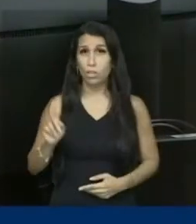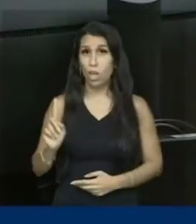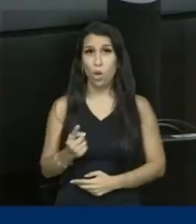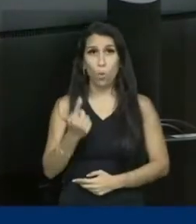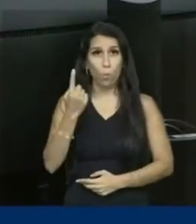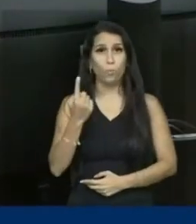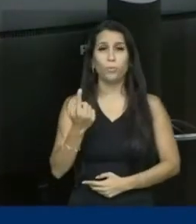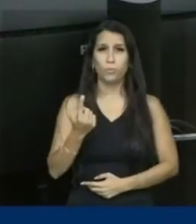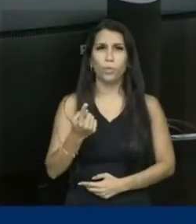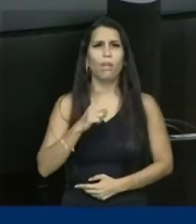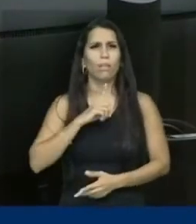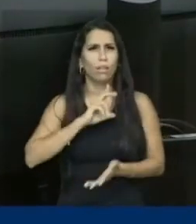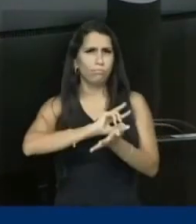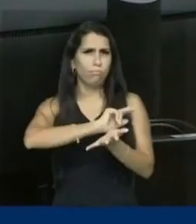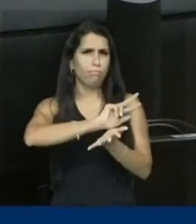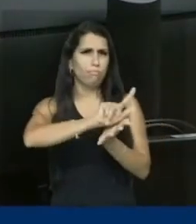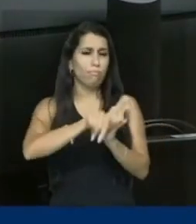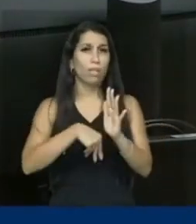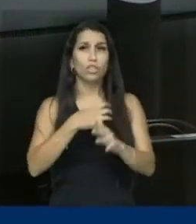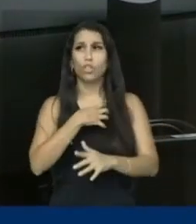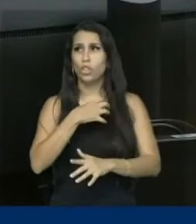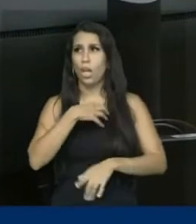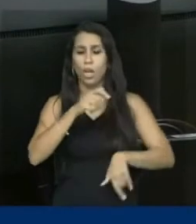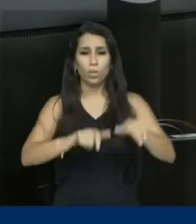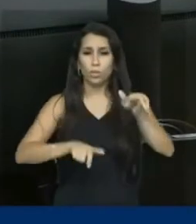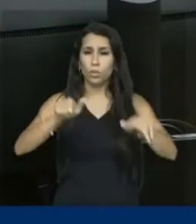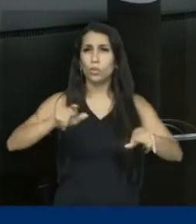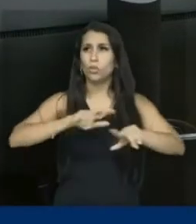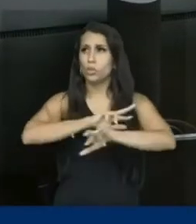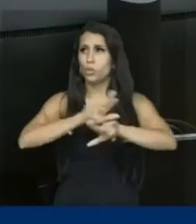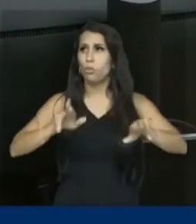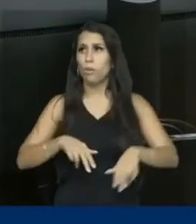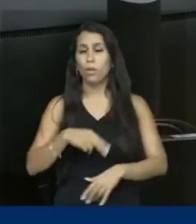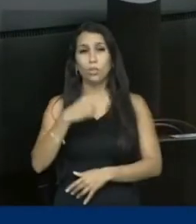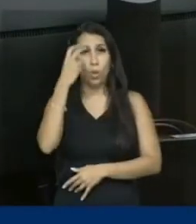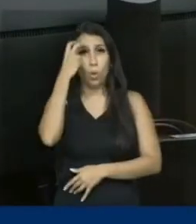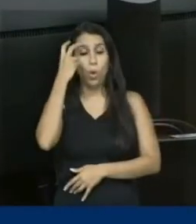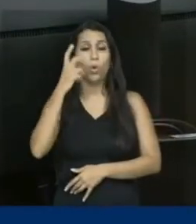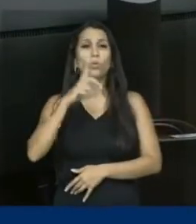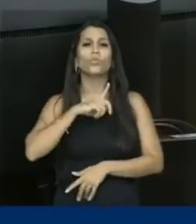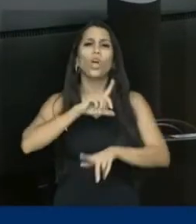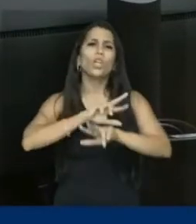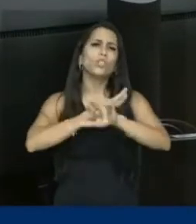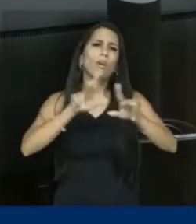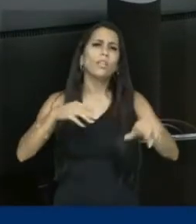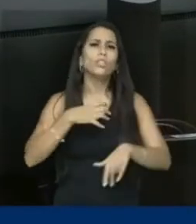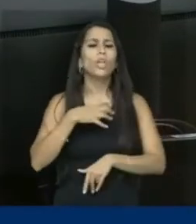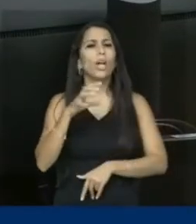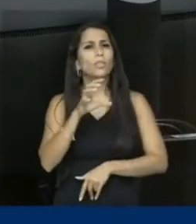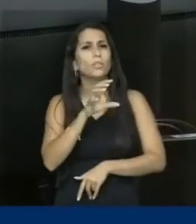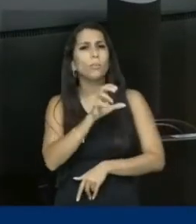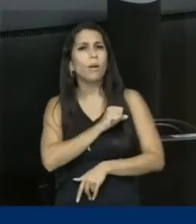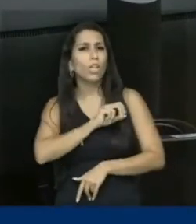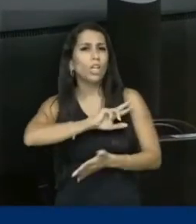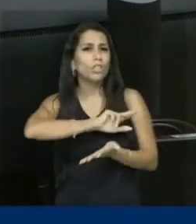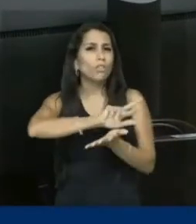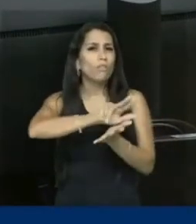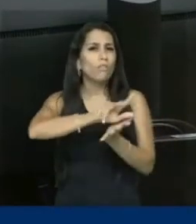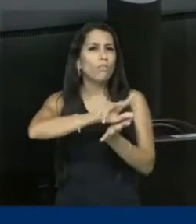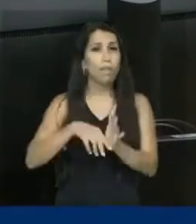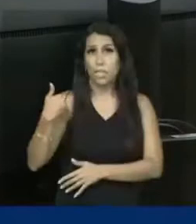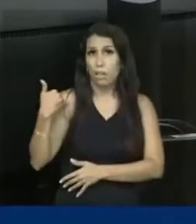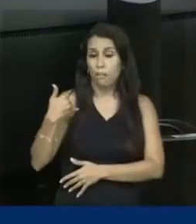humanidade é uma só, com várias formas de ser, com várias culturas, com várias formas de amar, com várias idades,